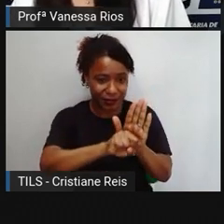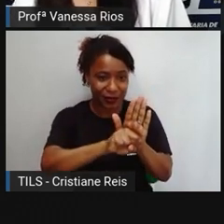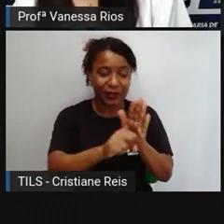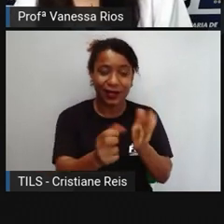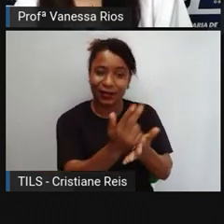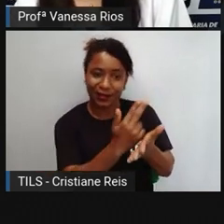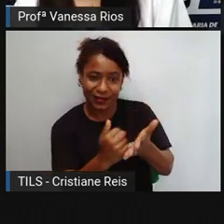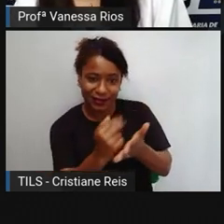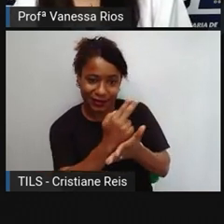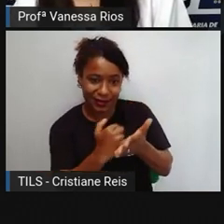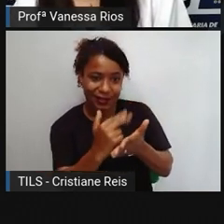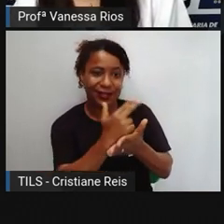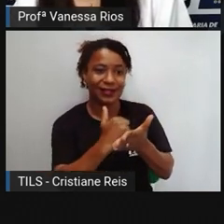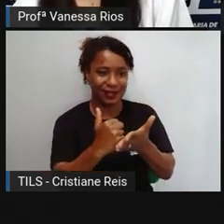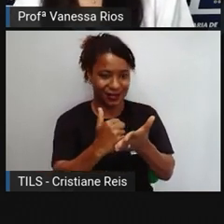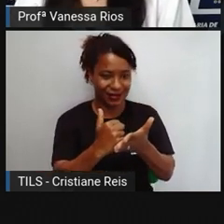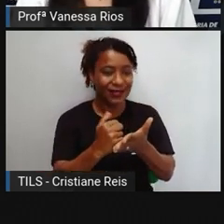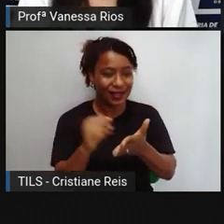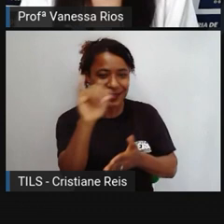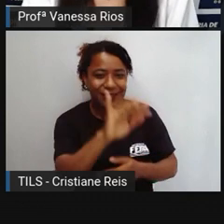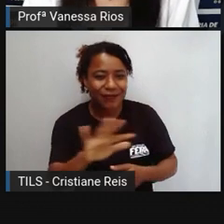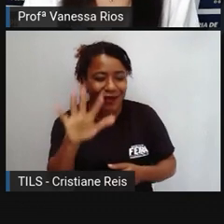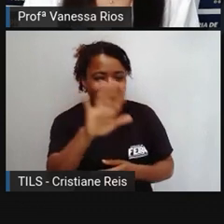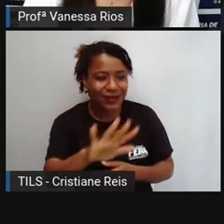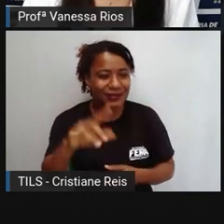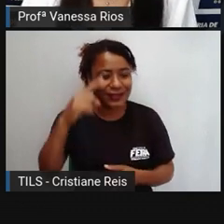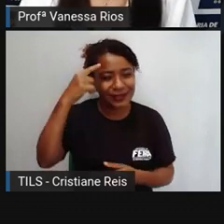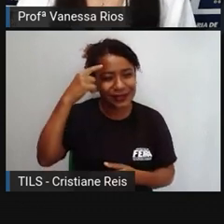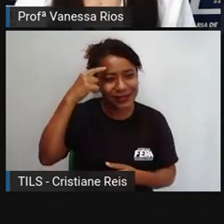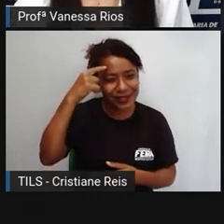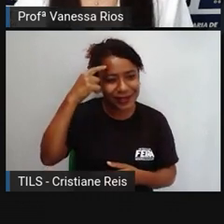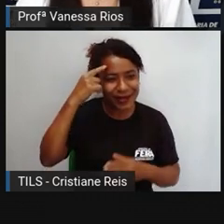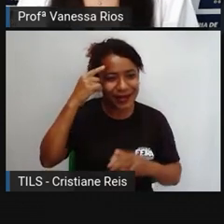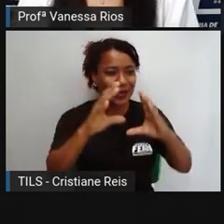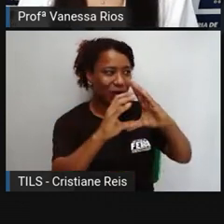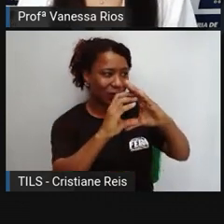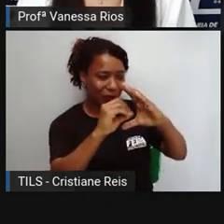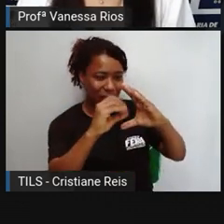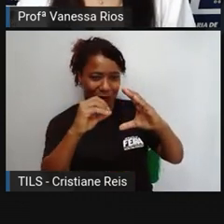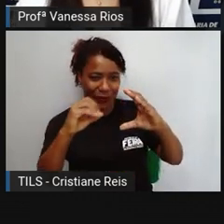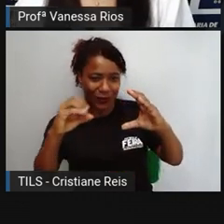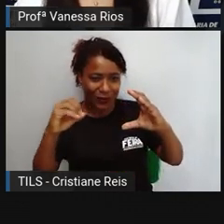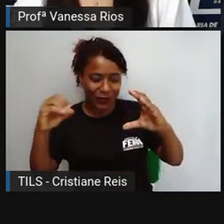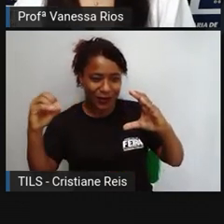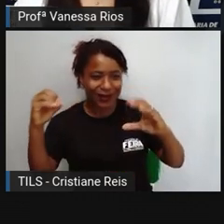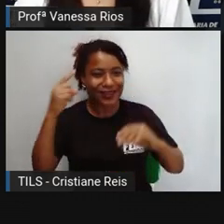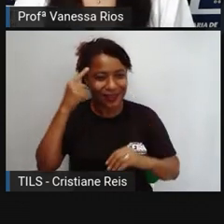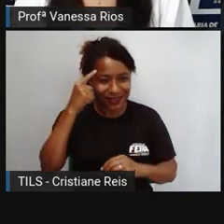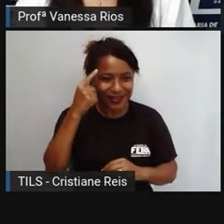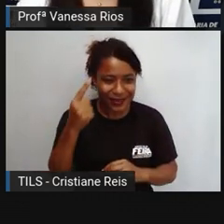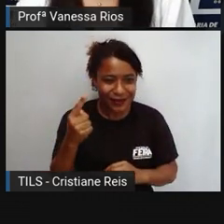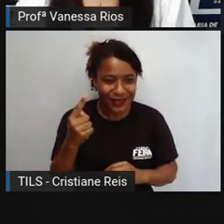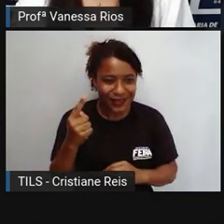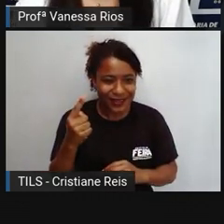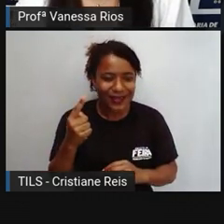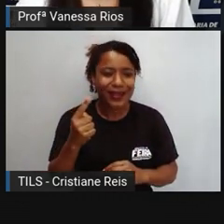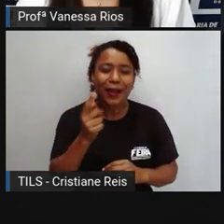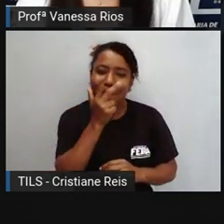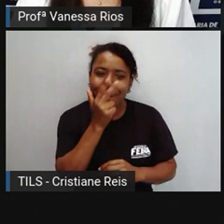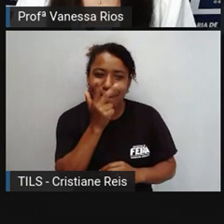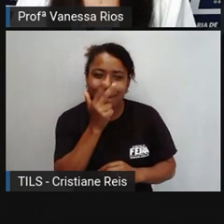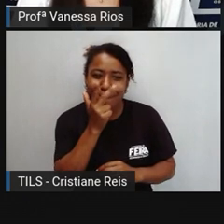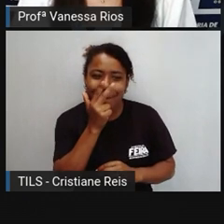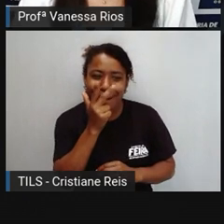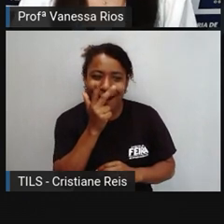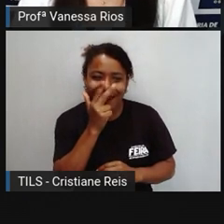desenhos aí da escrita asteca, e lembra lá dos emojis, o é que vocês pensam aí? Existe alguma semelhança,